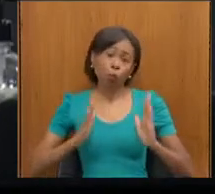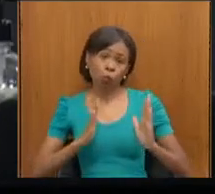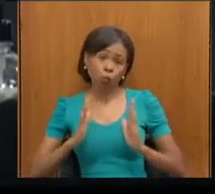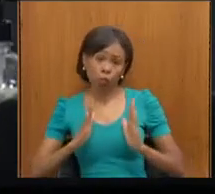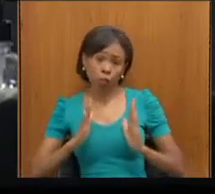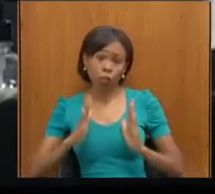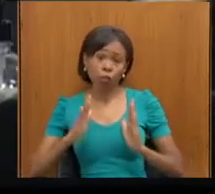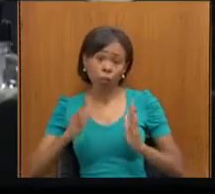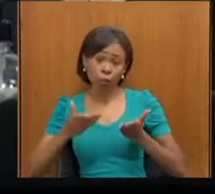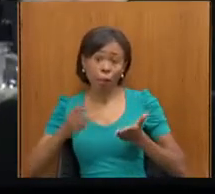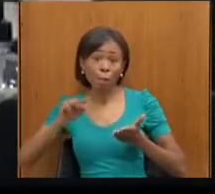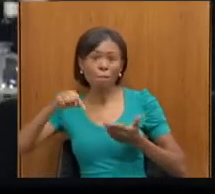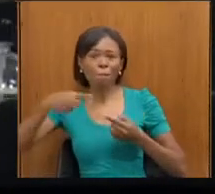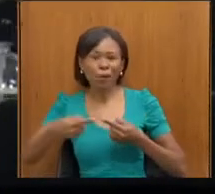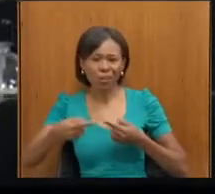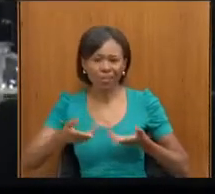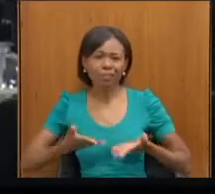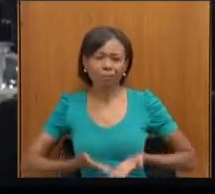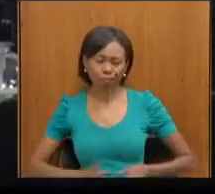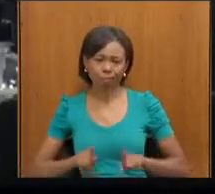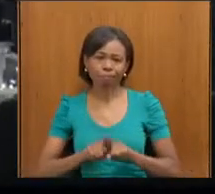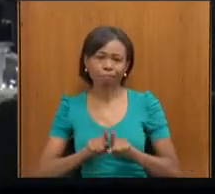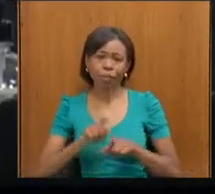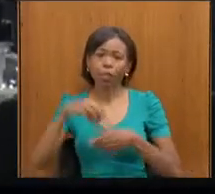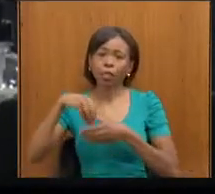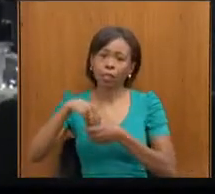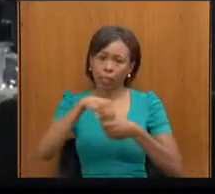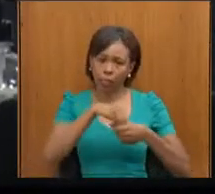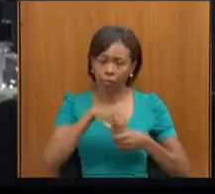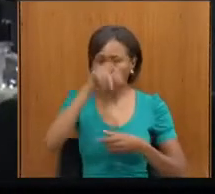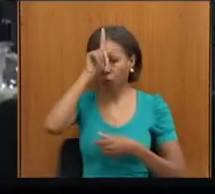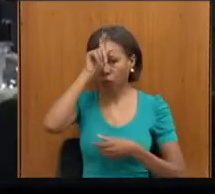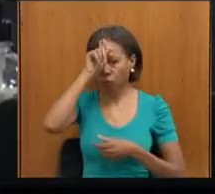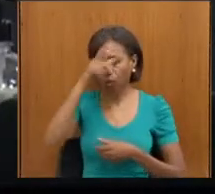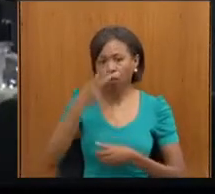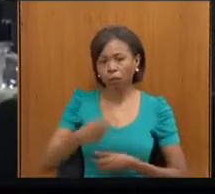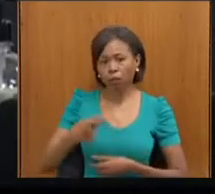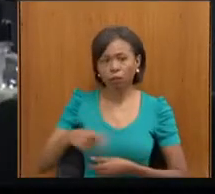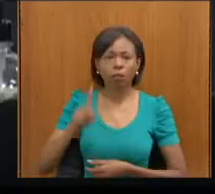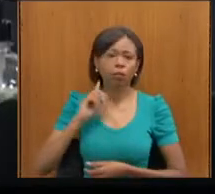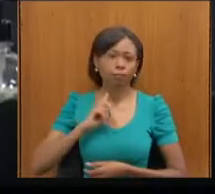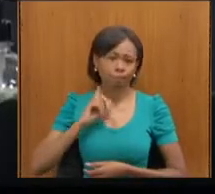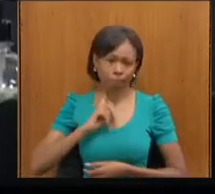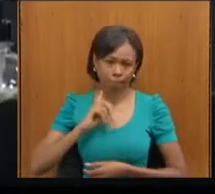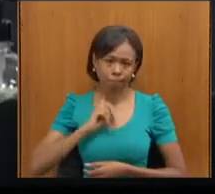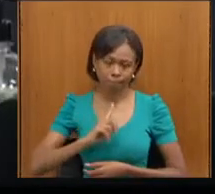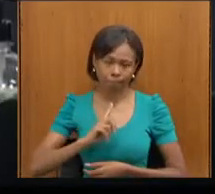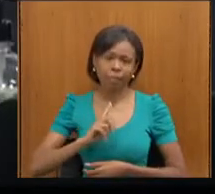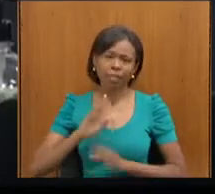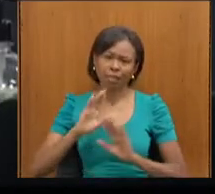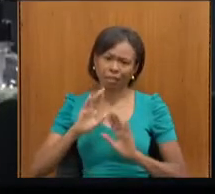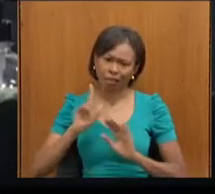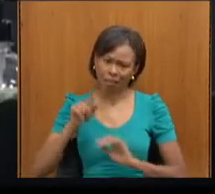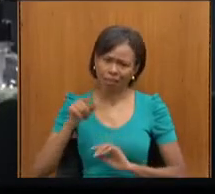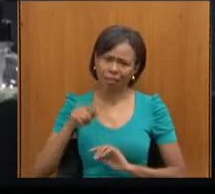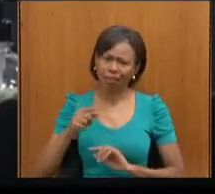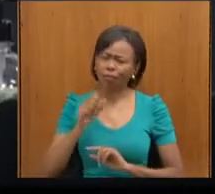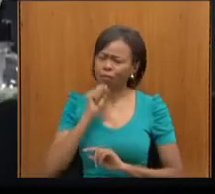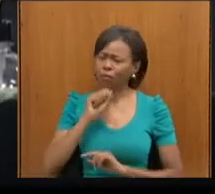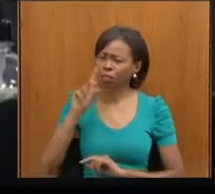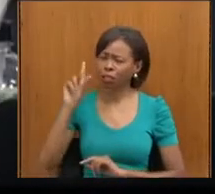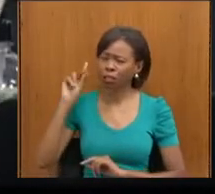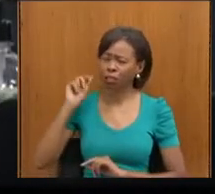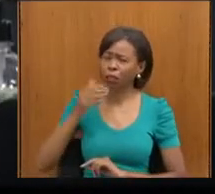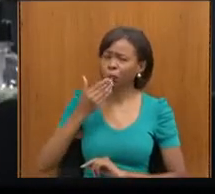saúde do Estado de Minas Gerais. É uma demanda também antiga das gestantes que são da comunidade